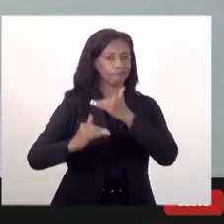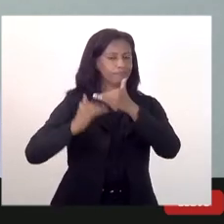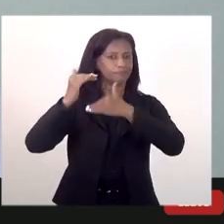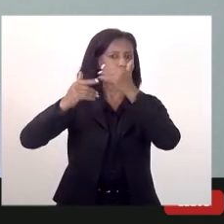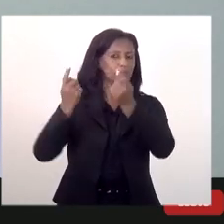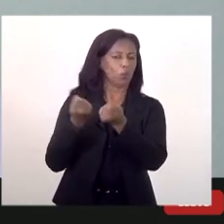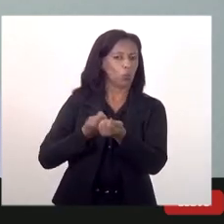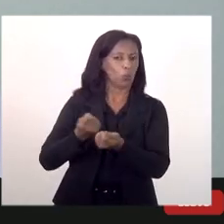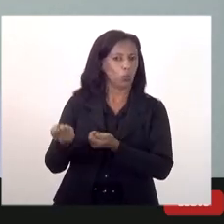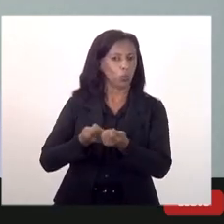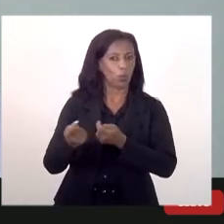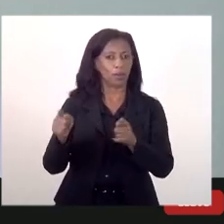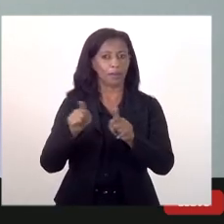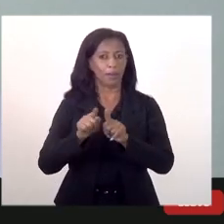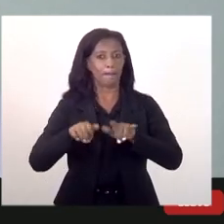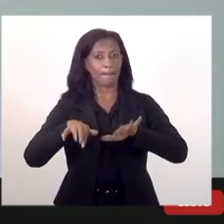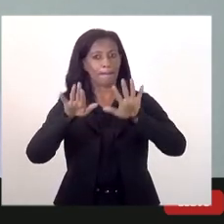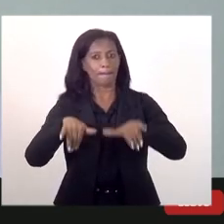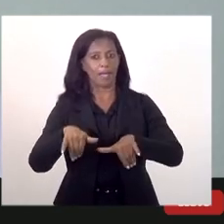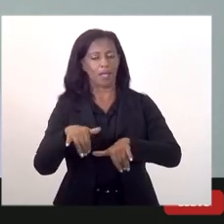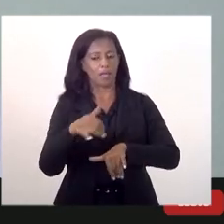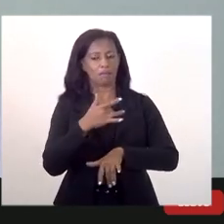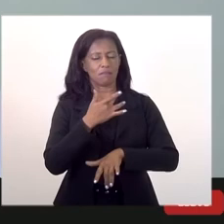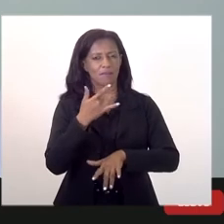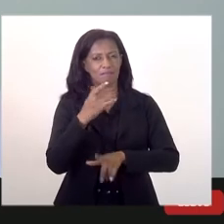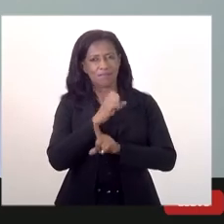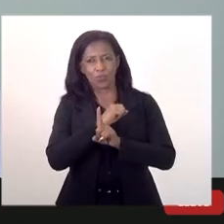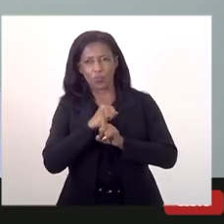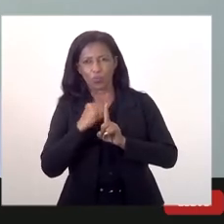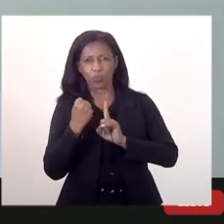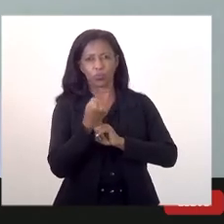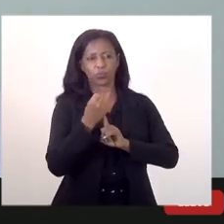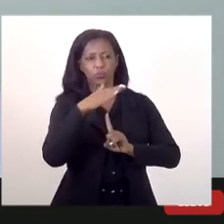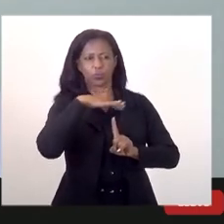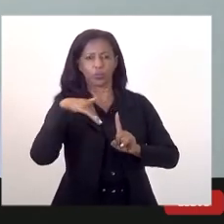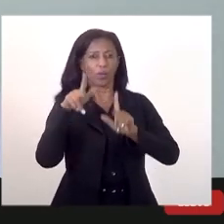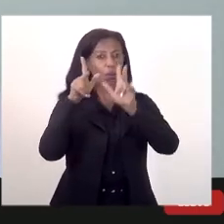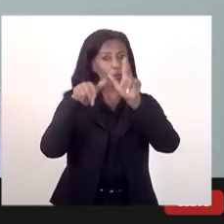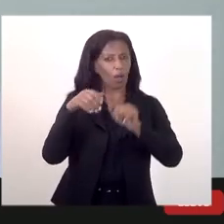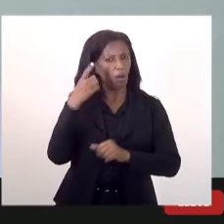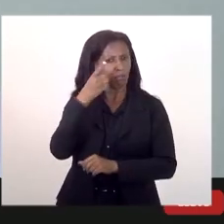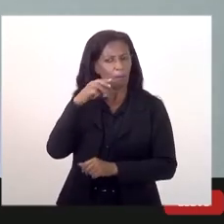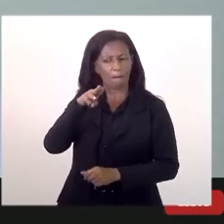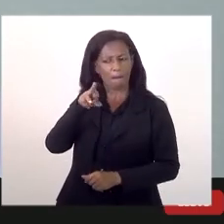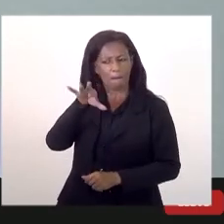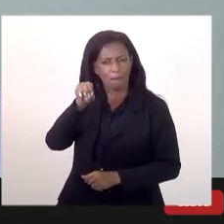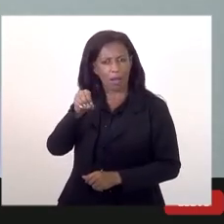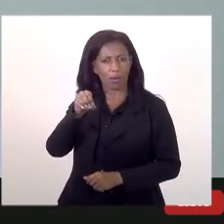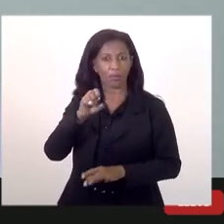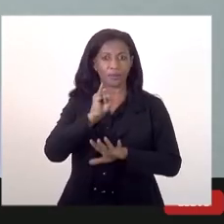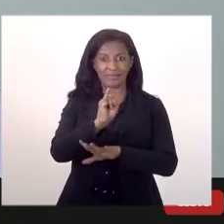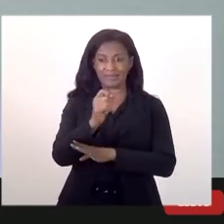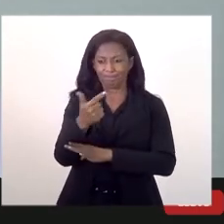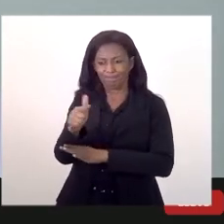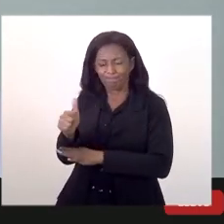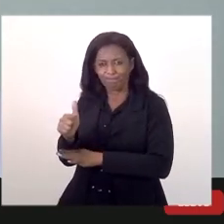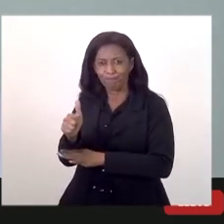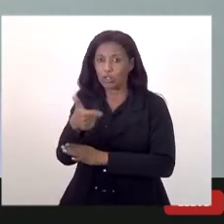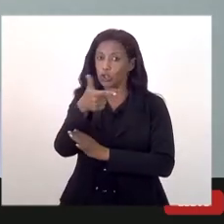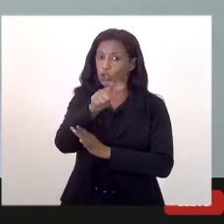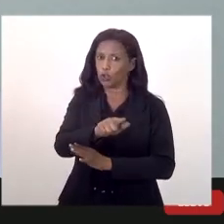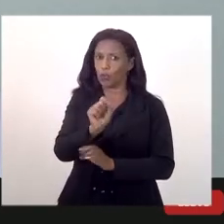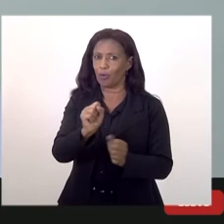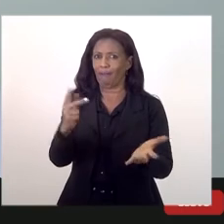econômico e pensando no bem-estar social como bem ressaltou o Mauro sem isso a gente corre o risco mais uma vez